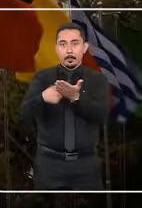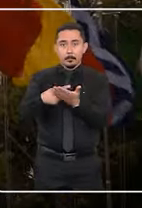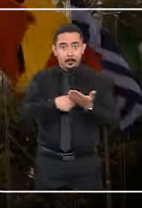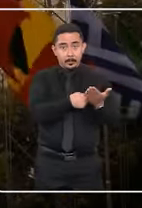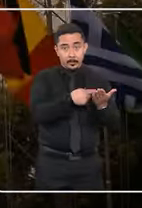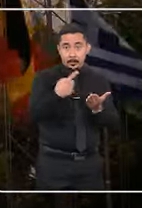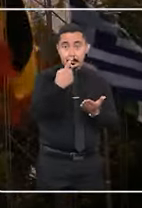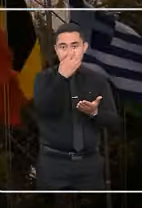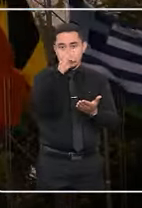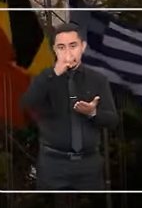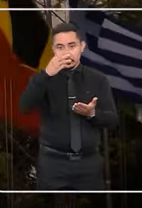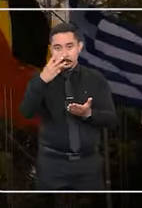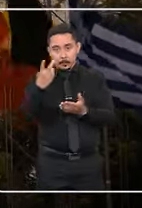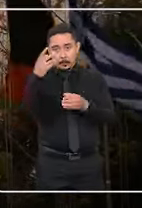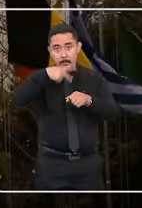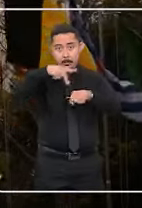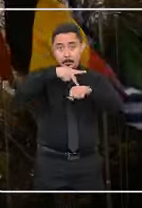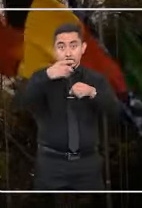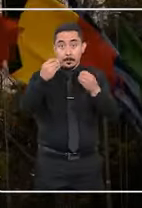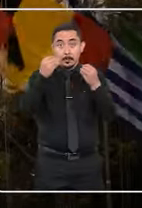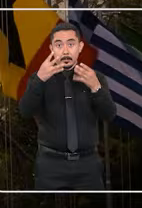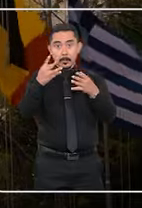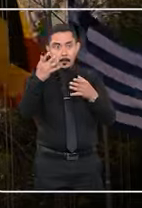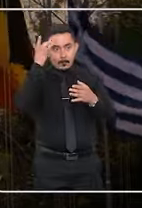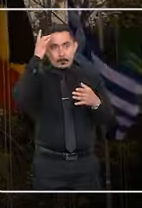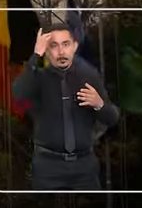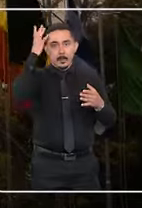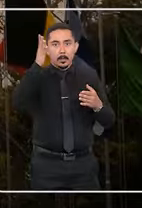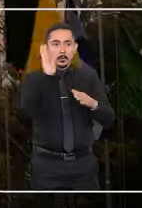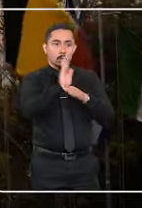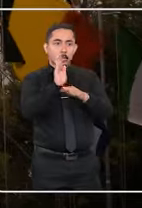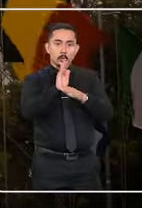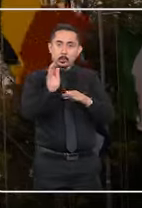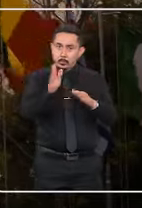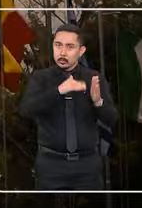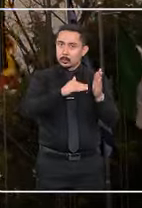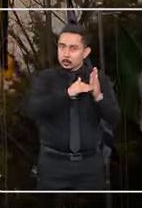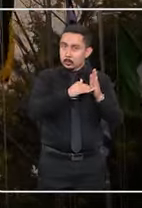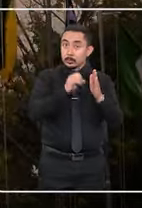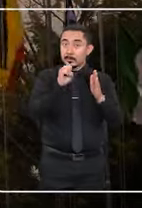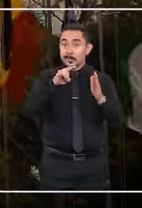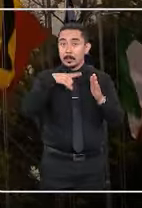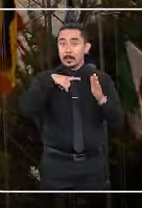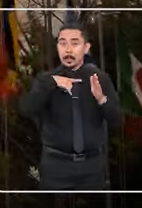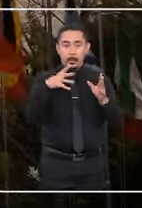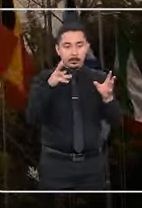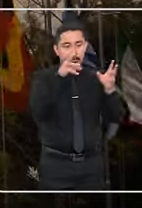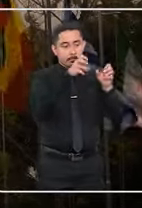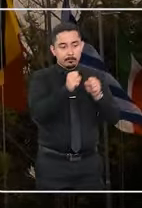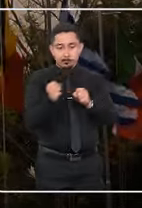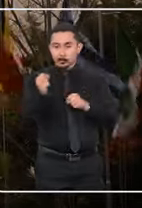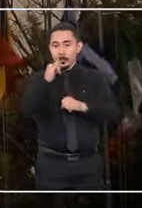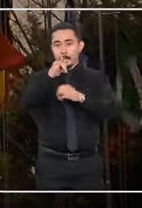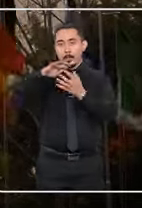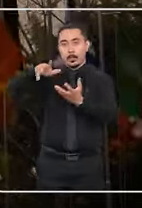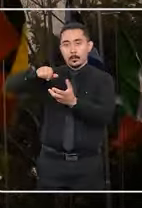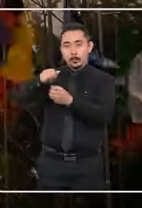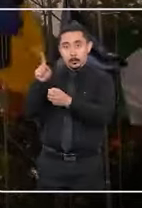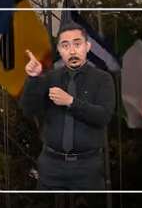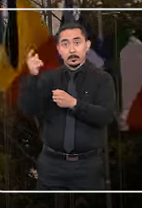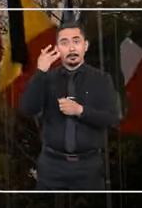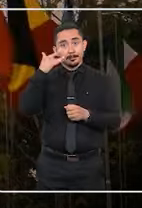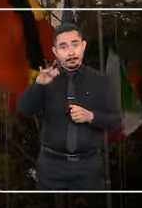um tratado assinado por 103 países com o objetivo de facilitar a cooperação entre eles em casos de